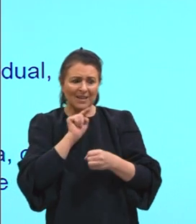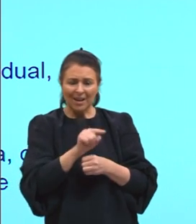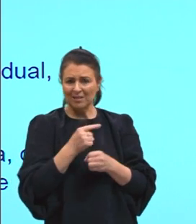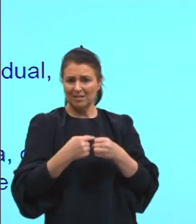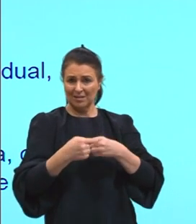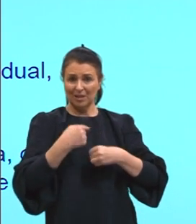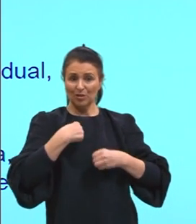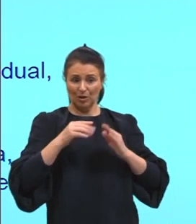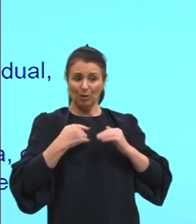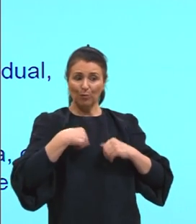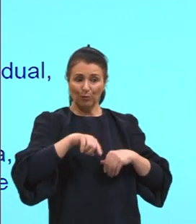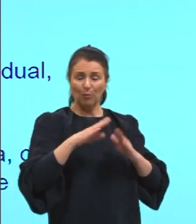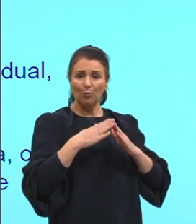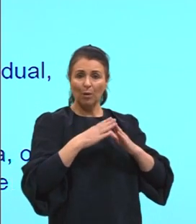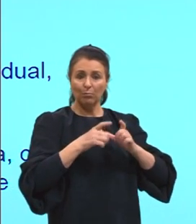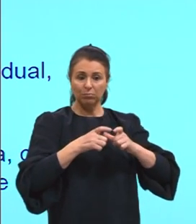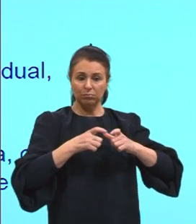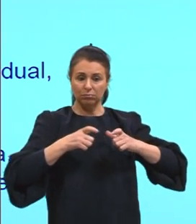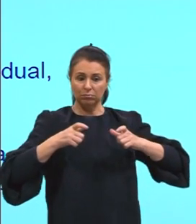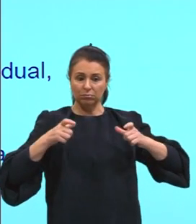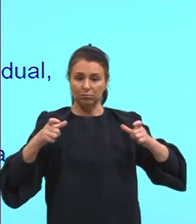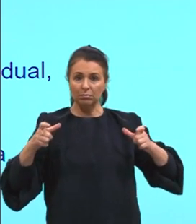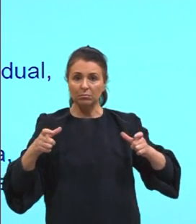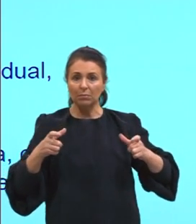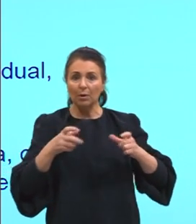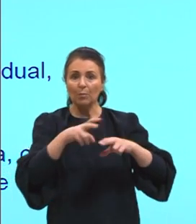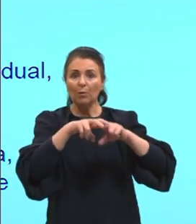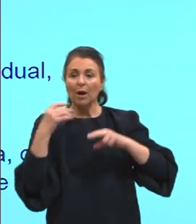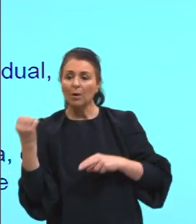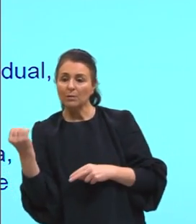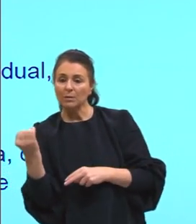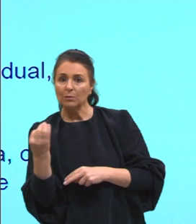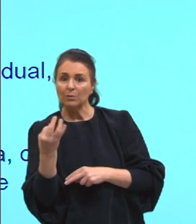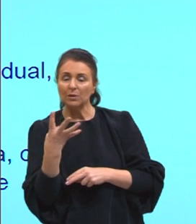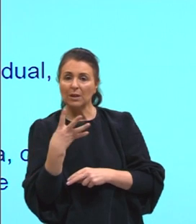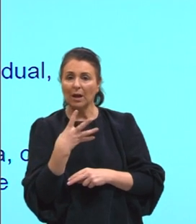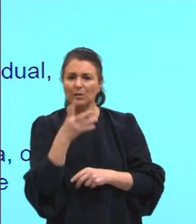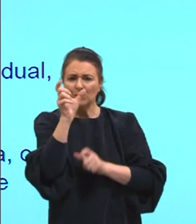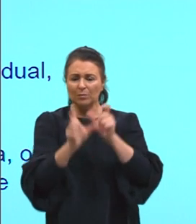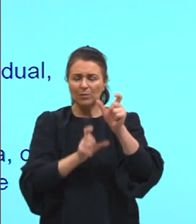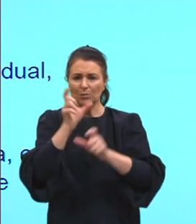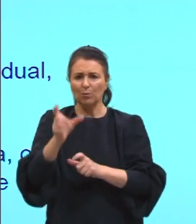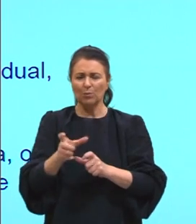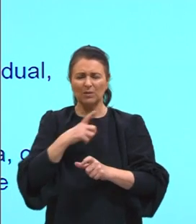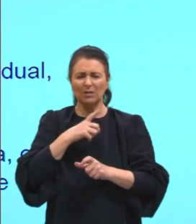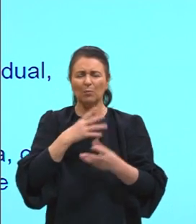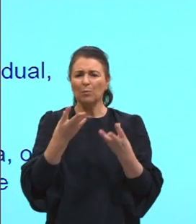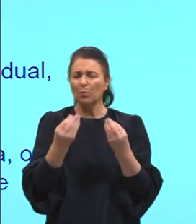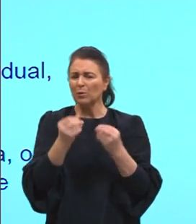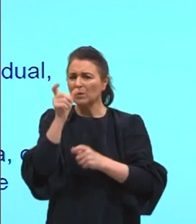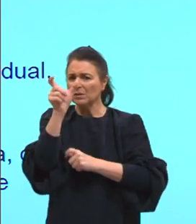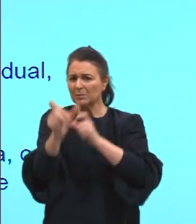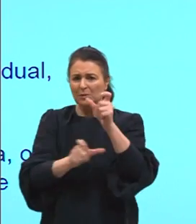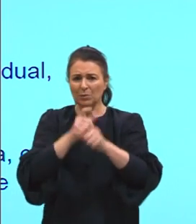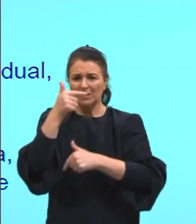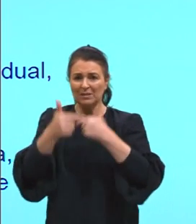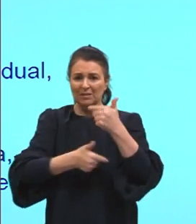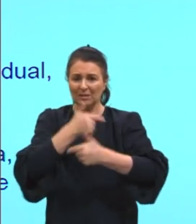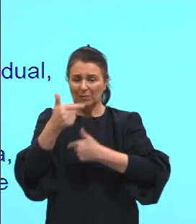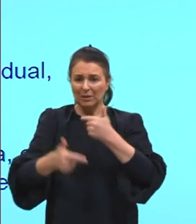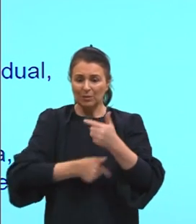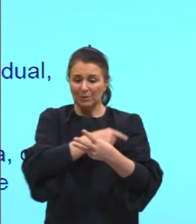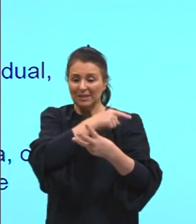essa quantidade aí de pessoas, né, e aí a vai ter uma hipertrofia, vai ter muita gente trabalhando nesse setor terciário aí da